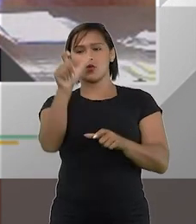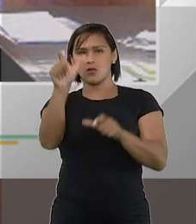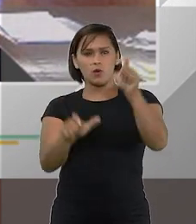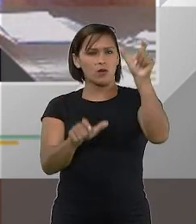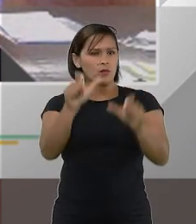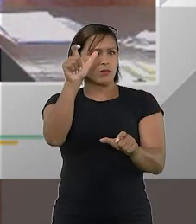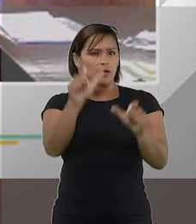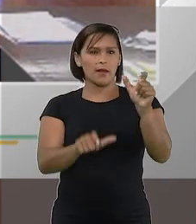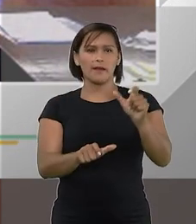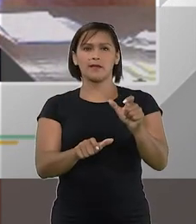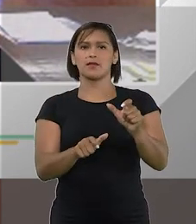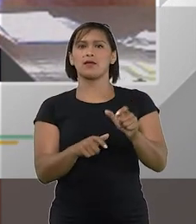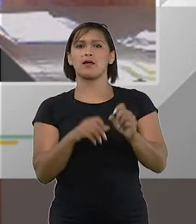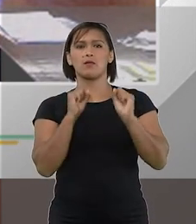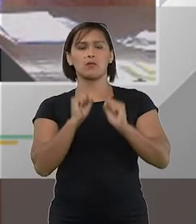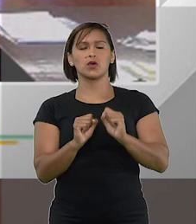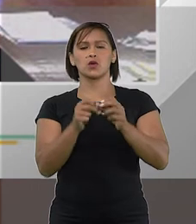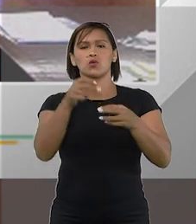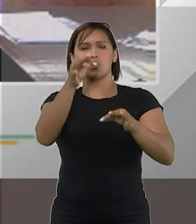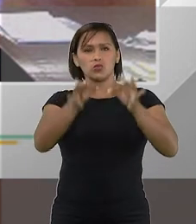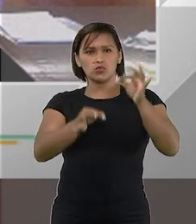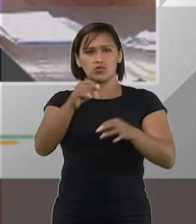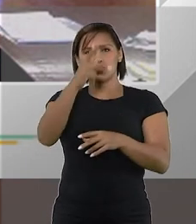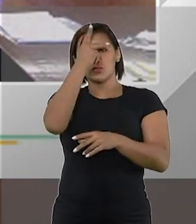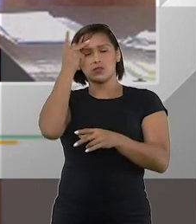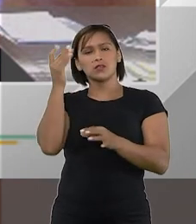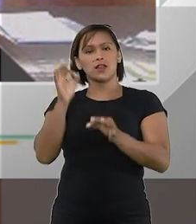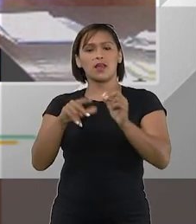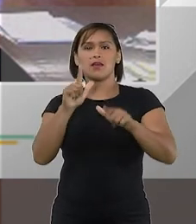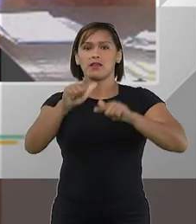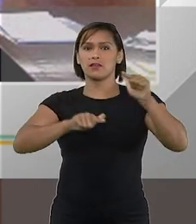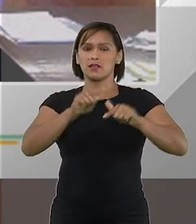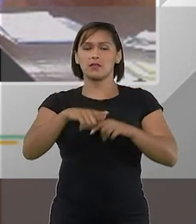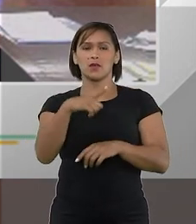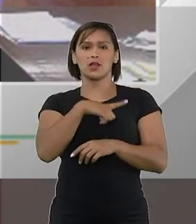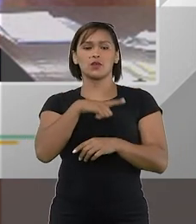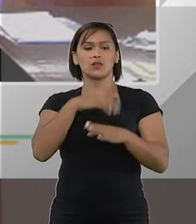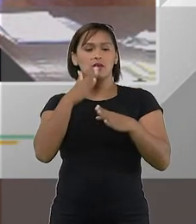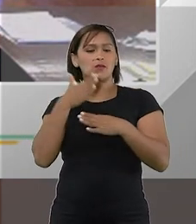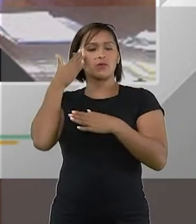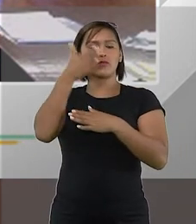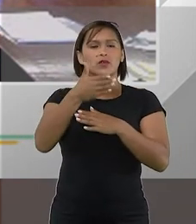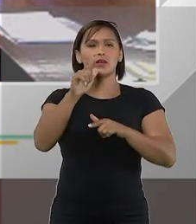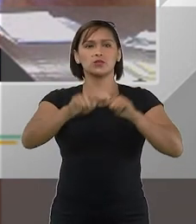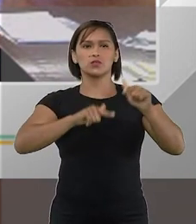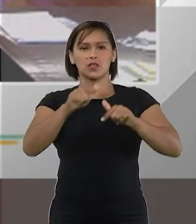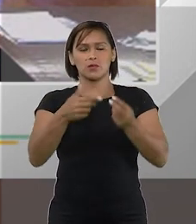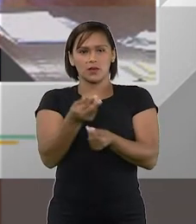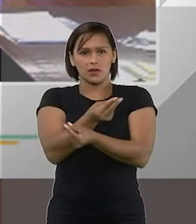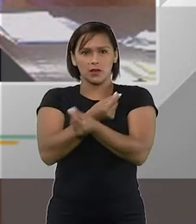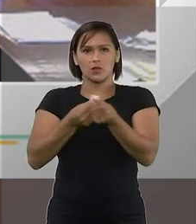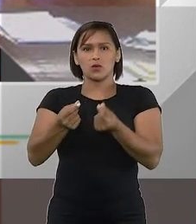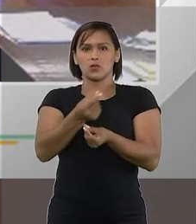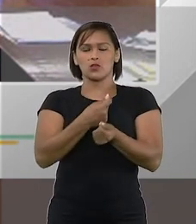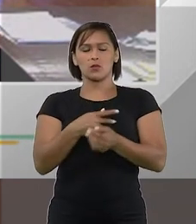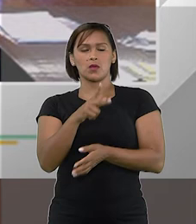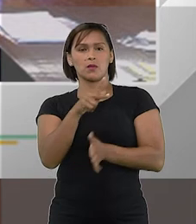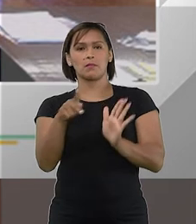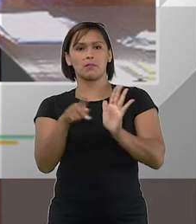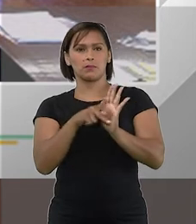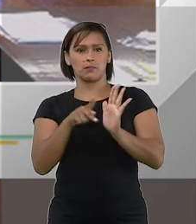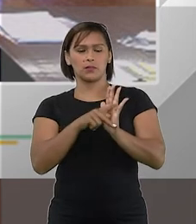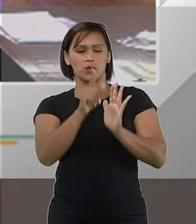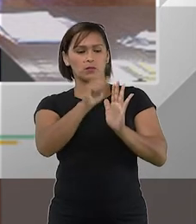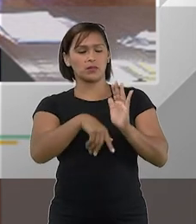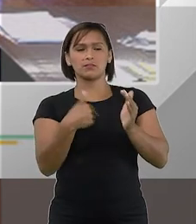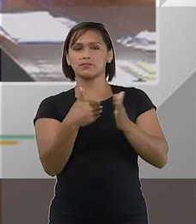pessoa natural ou jurídica que exerça ou tenha por objeto exercício de atividade econômica em nome próprio